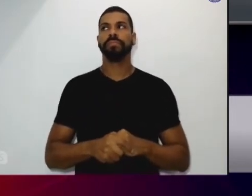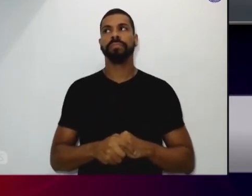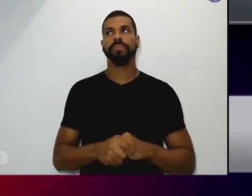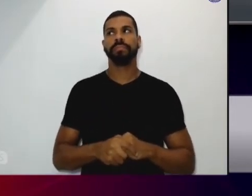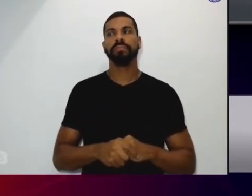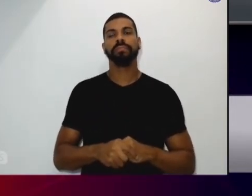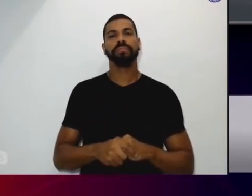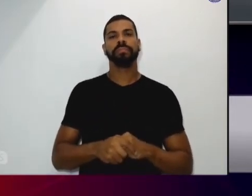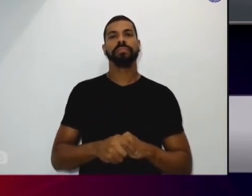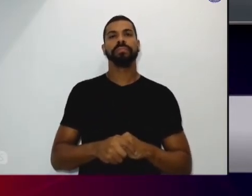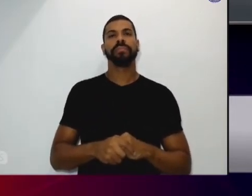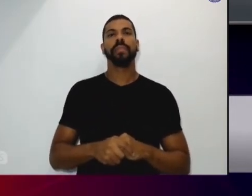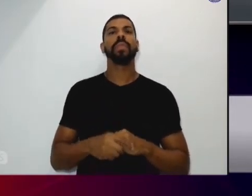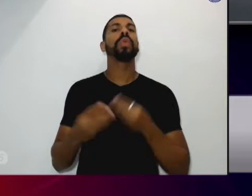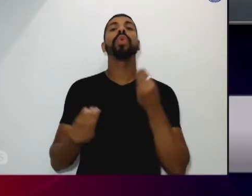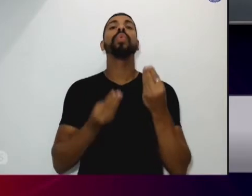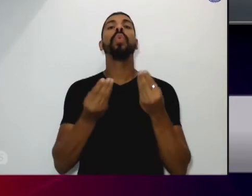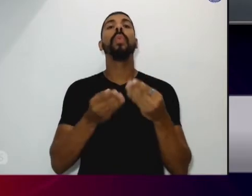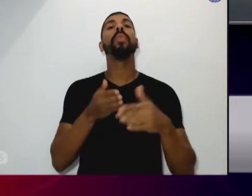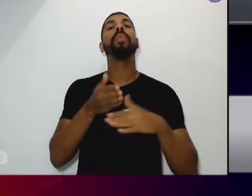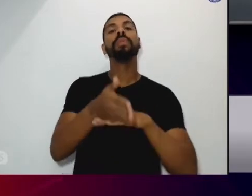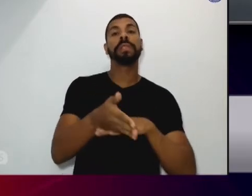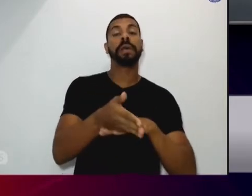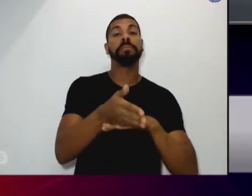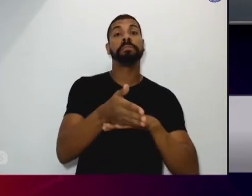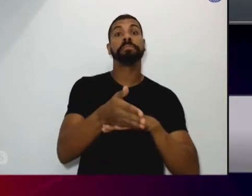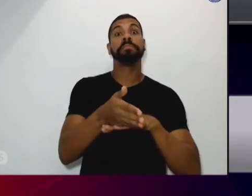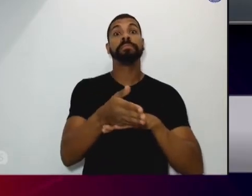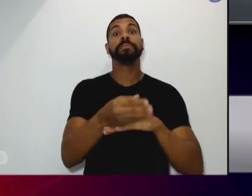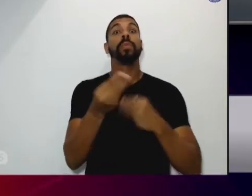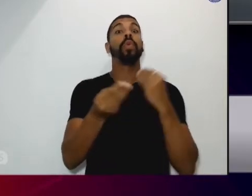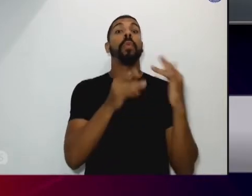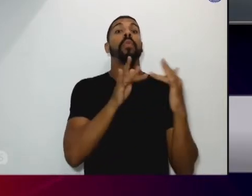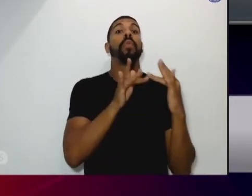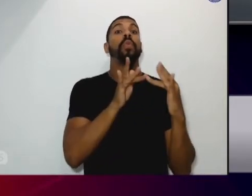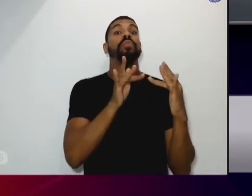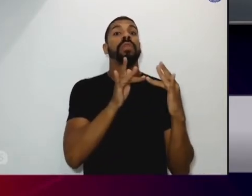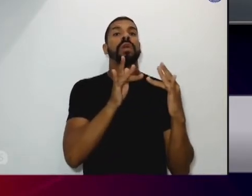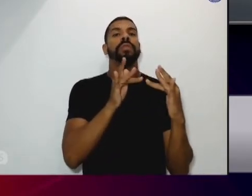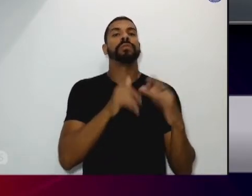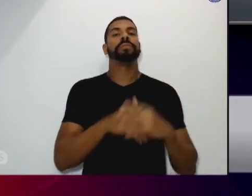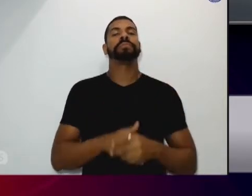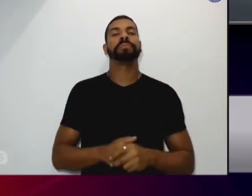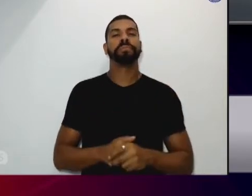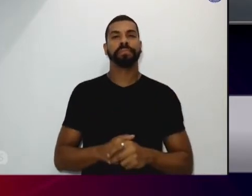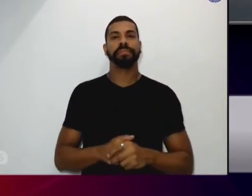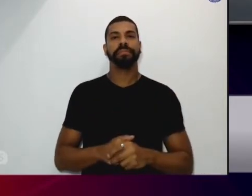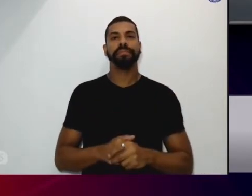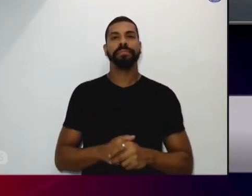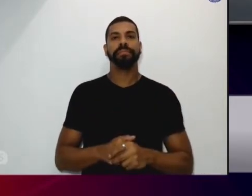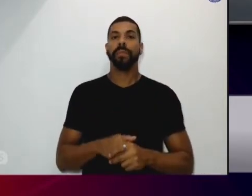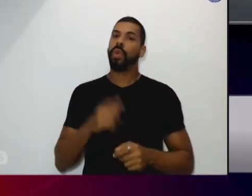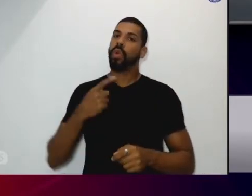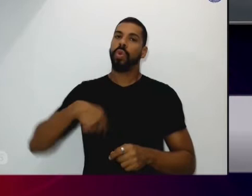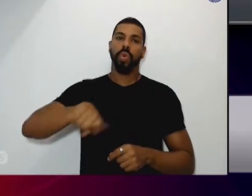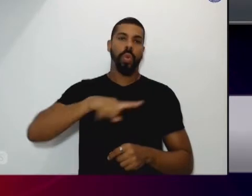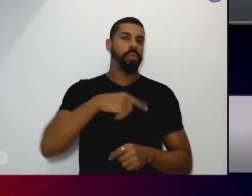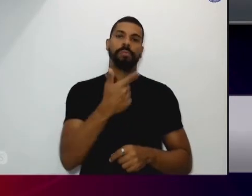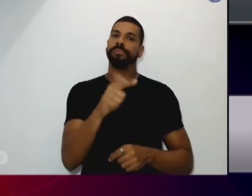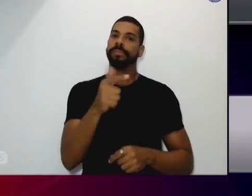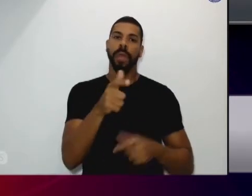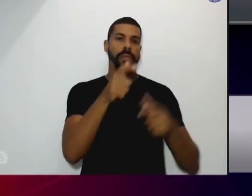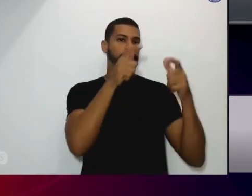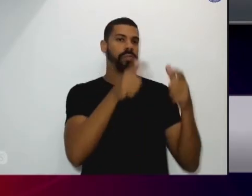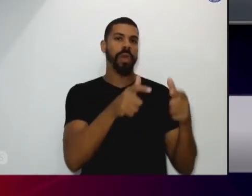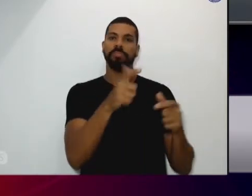como acessar então como entrar em contato com a rede de proteção à vida nós não temos sede nós não temos telefone